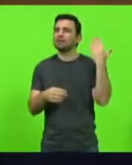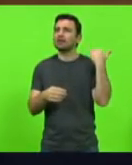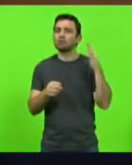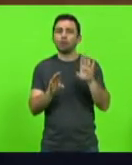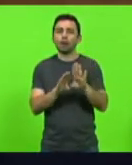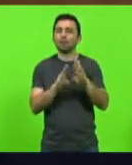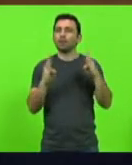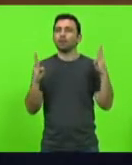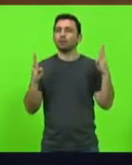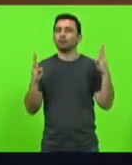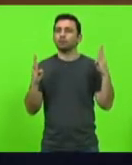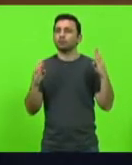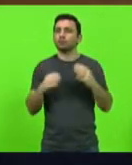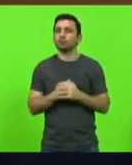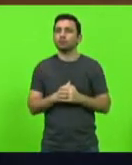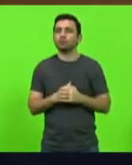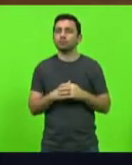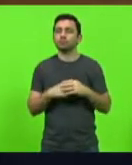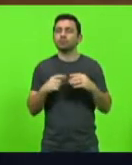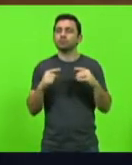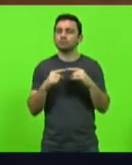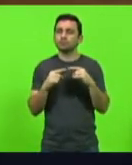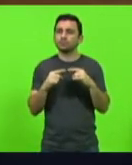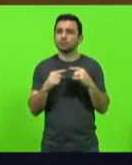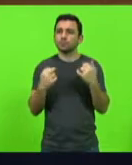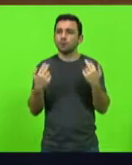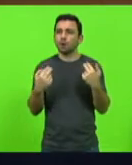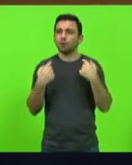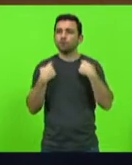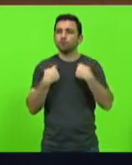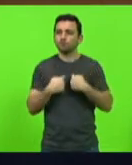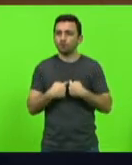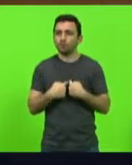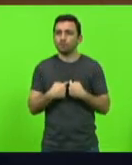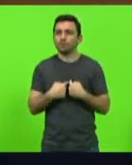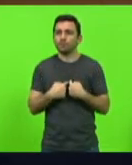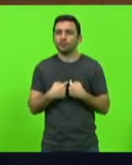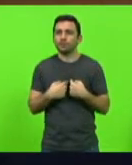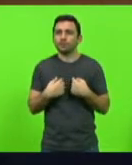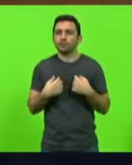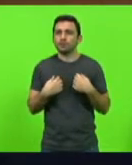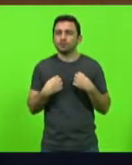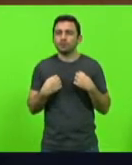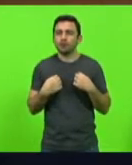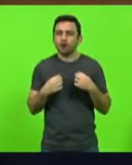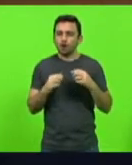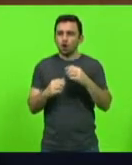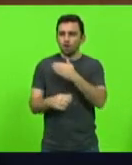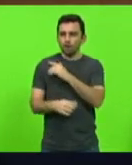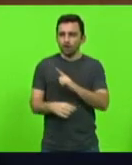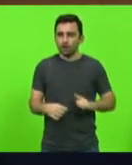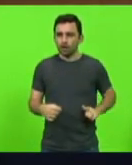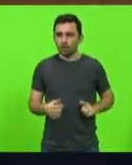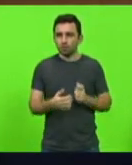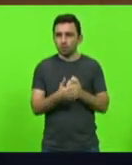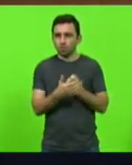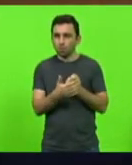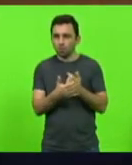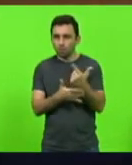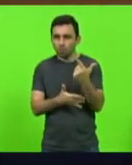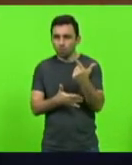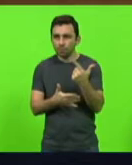era aberto. A mesma coisa acontece com os uniformes escolares. Então, quando o governo compra uniforme